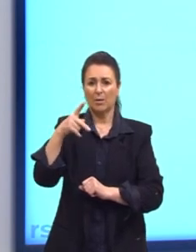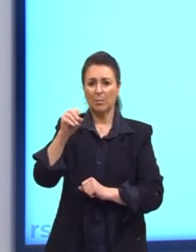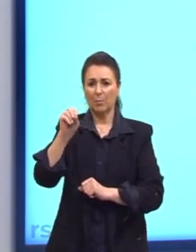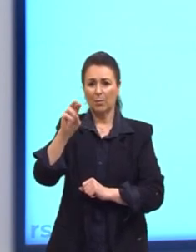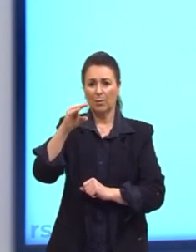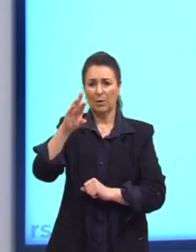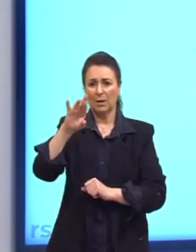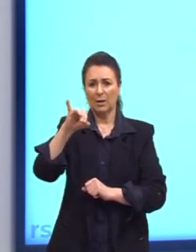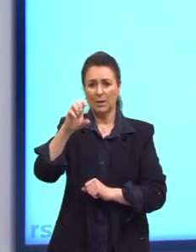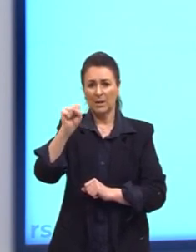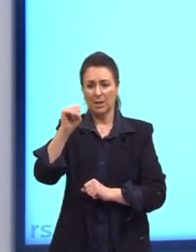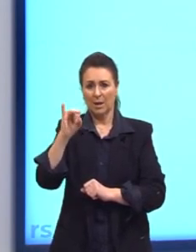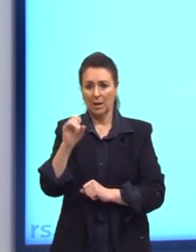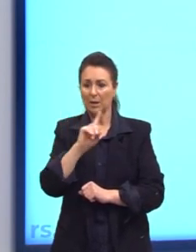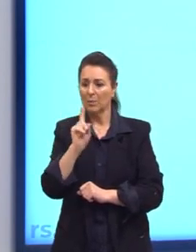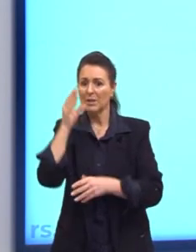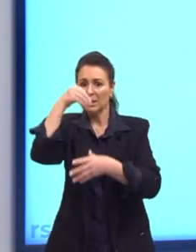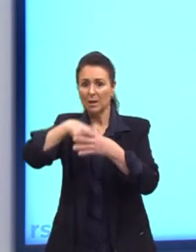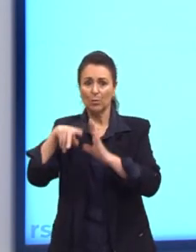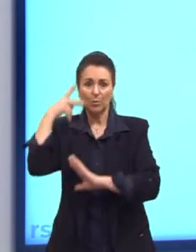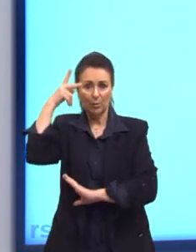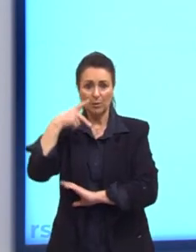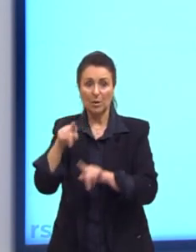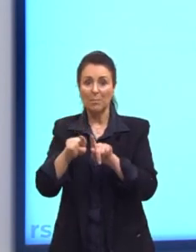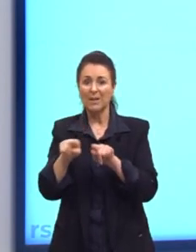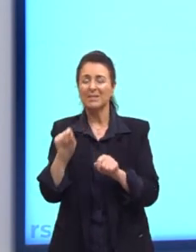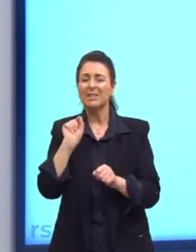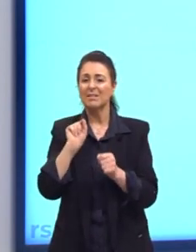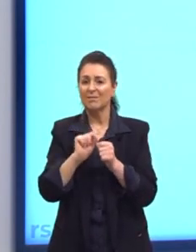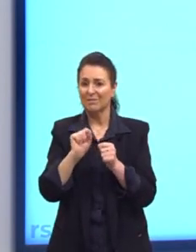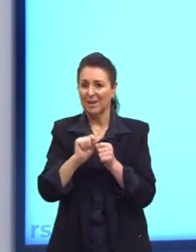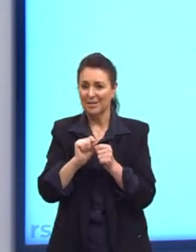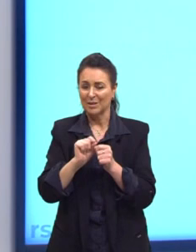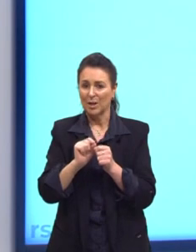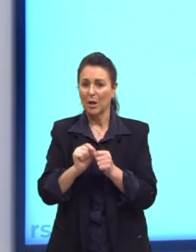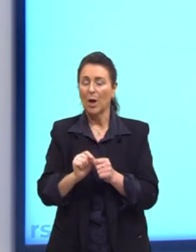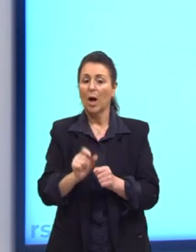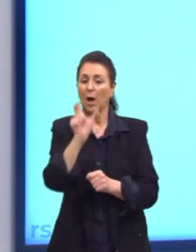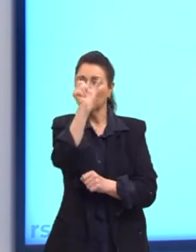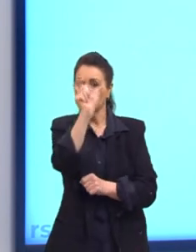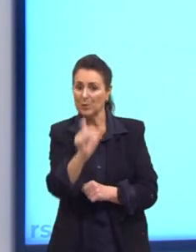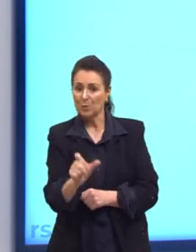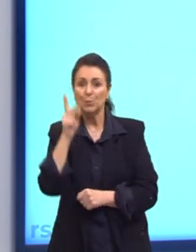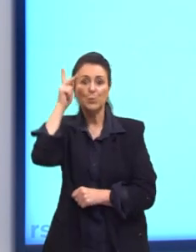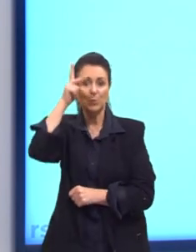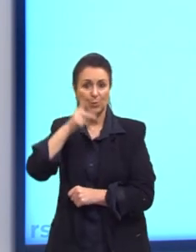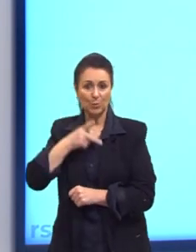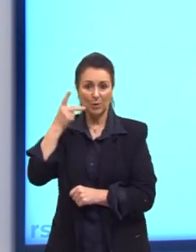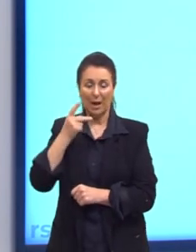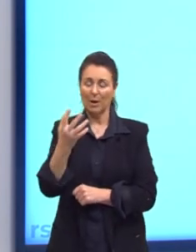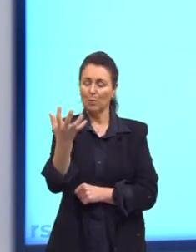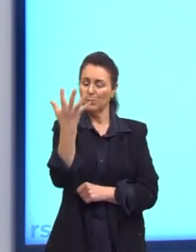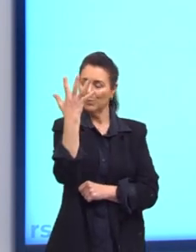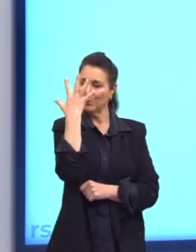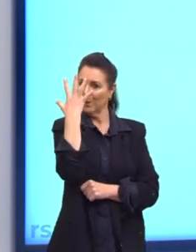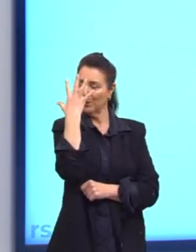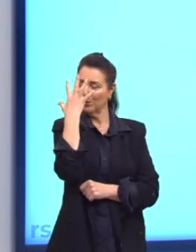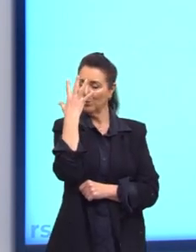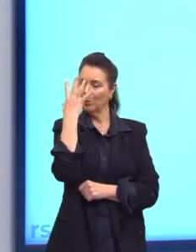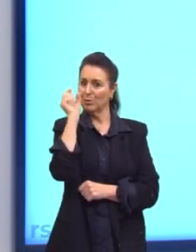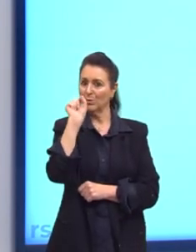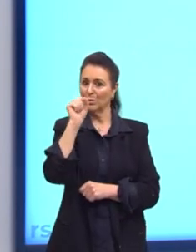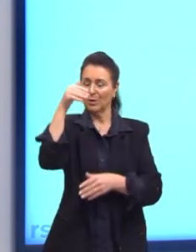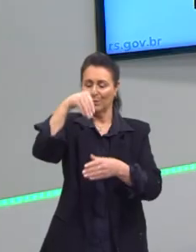mas sim em quem a faz ser tão cruel. O político é o espelho do eleitor. Um